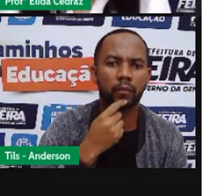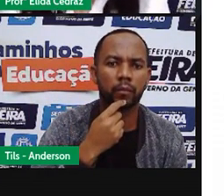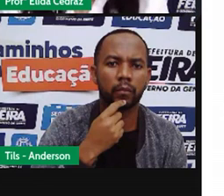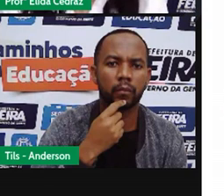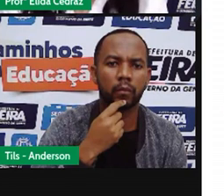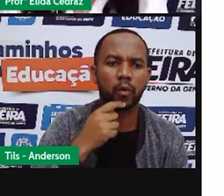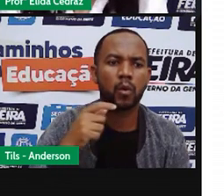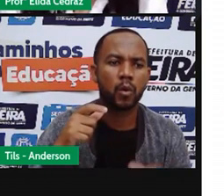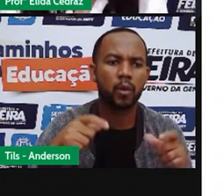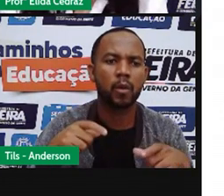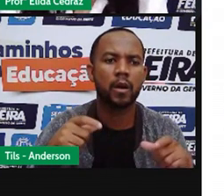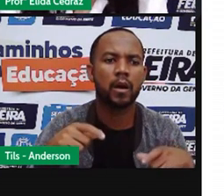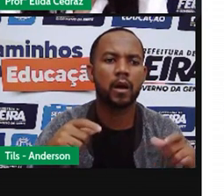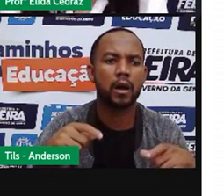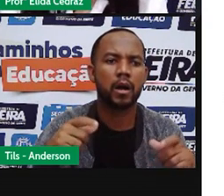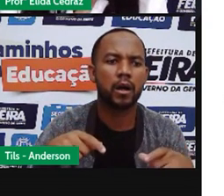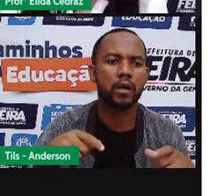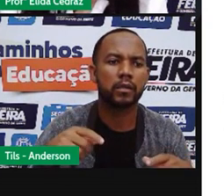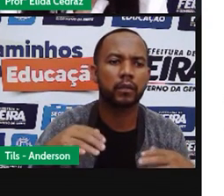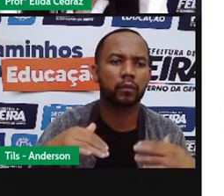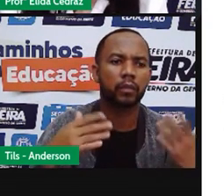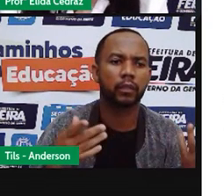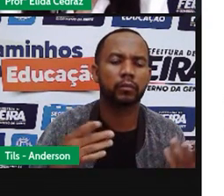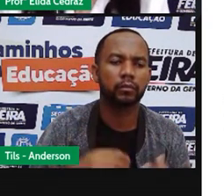Onde está projetada a sombra?